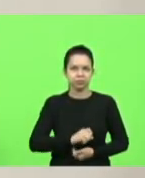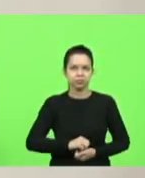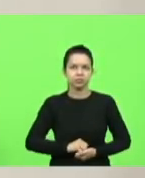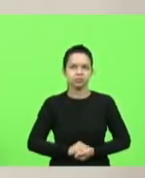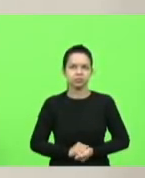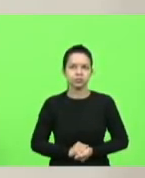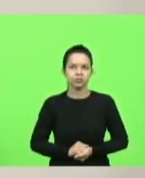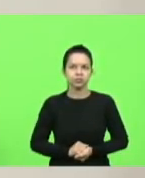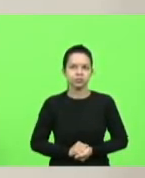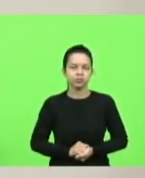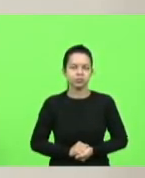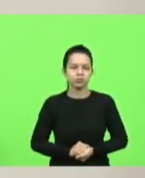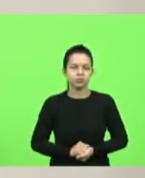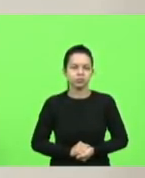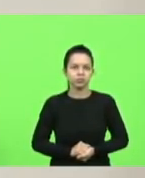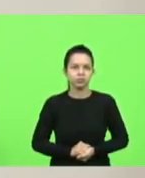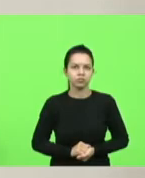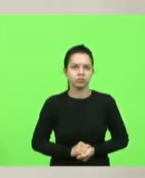vossa excelência